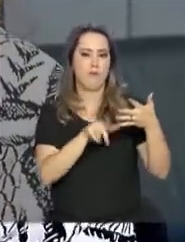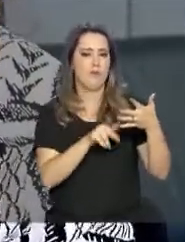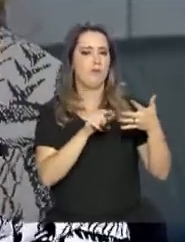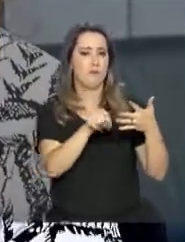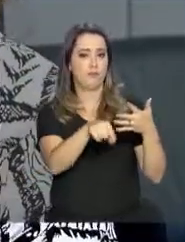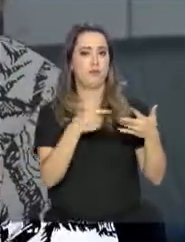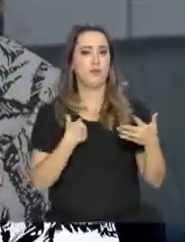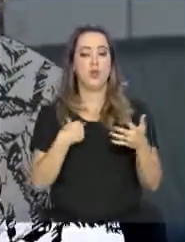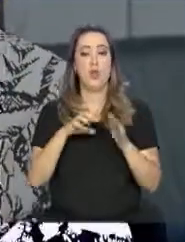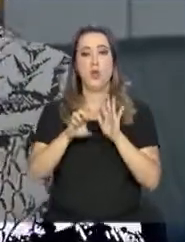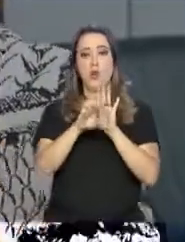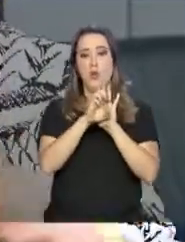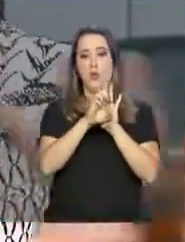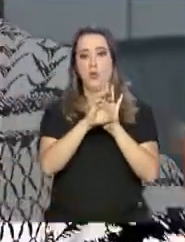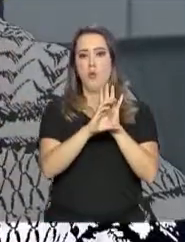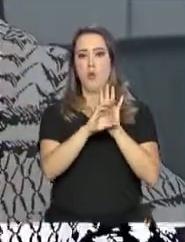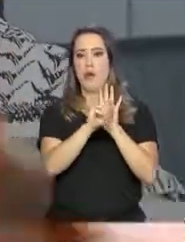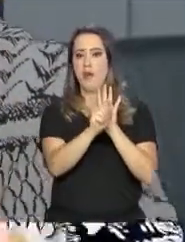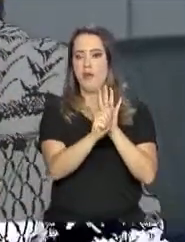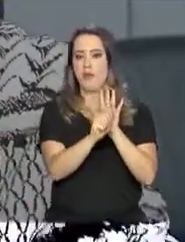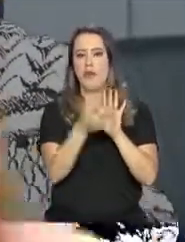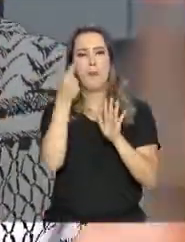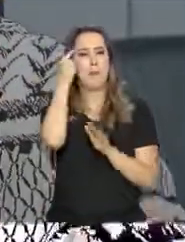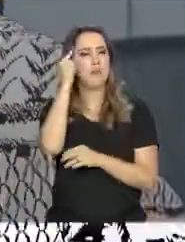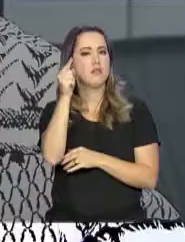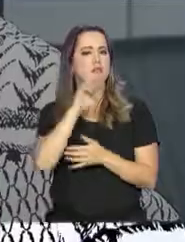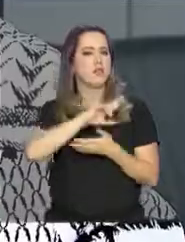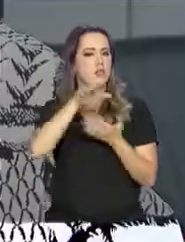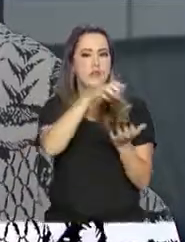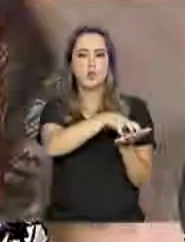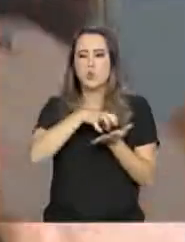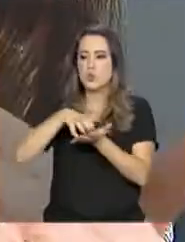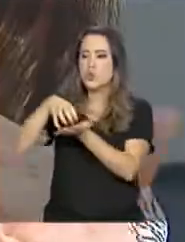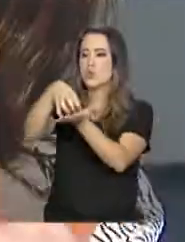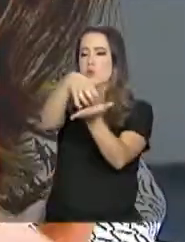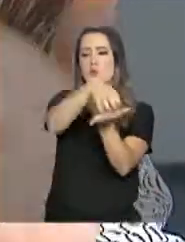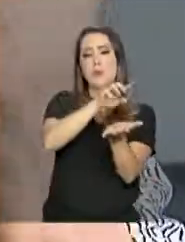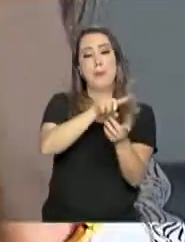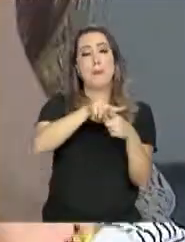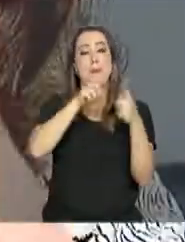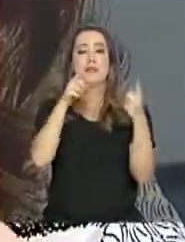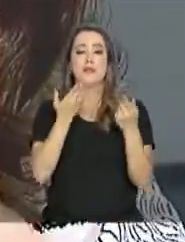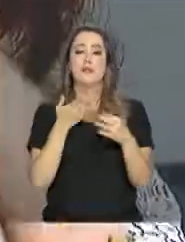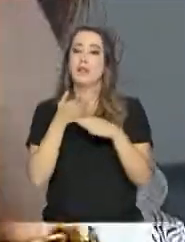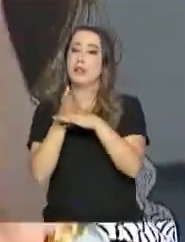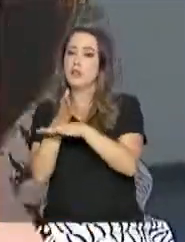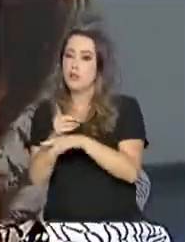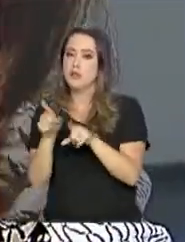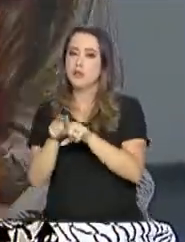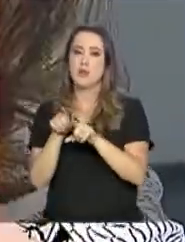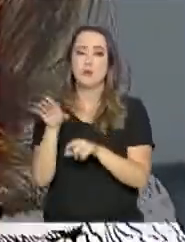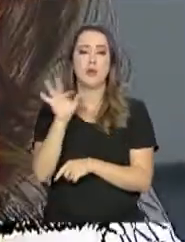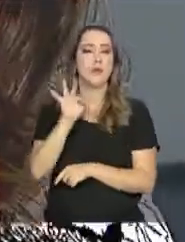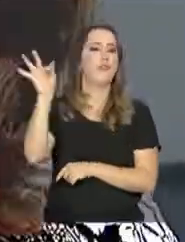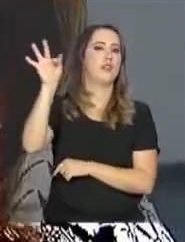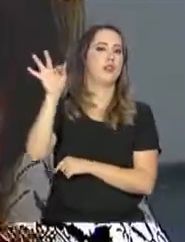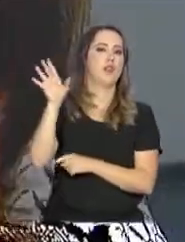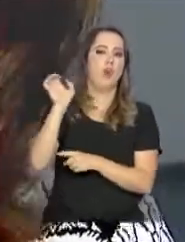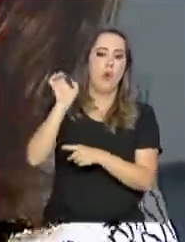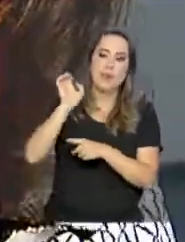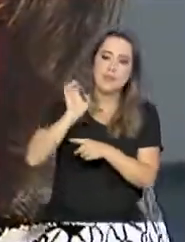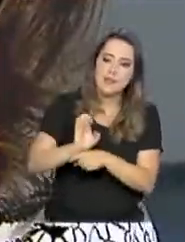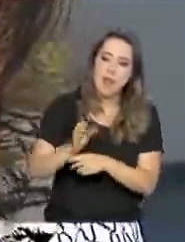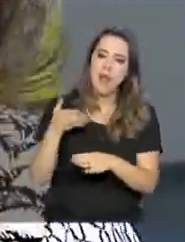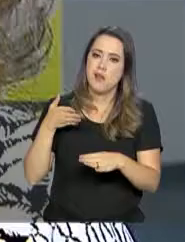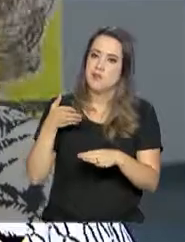o atendimento à criança passando pela política de várias áreas. Passa também pela União Federal, pelos governos